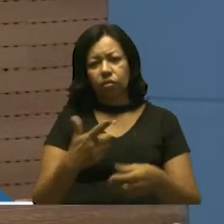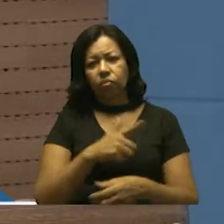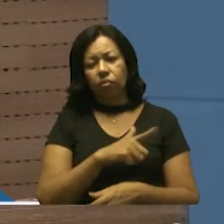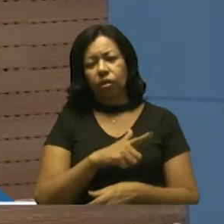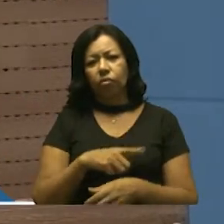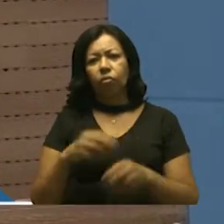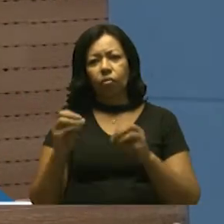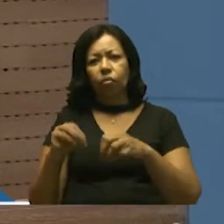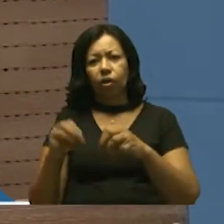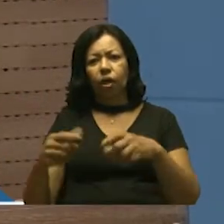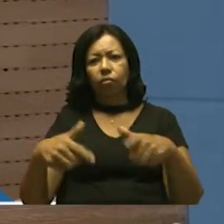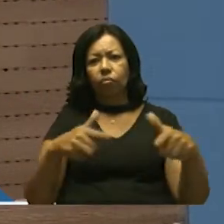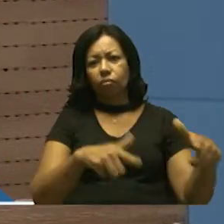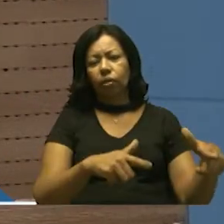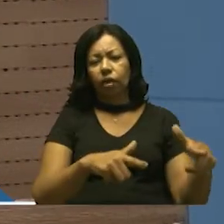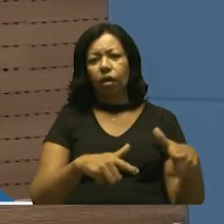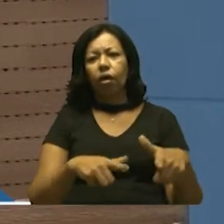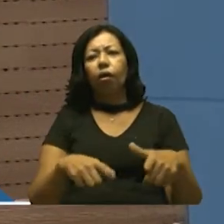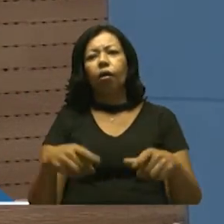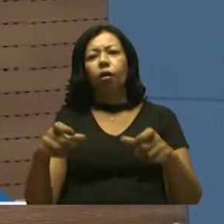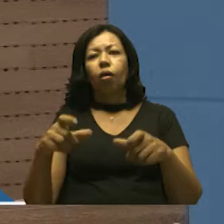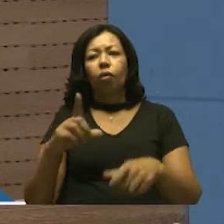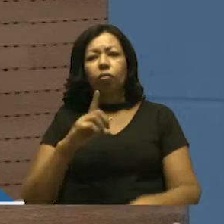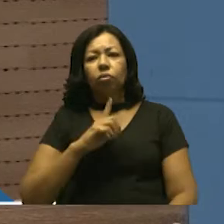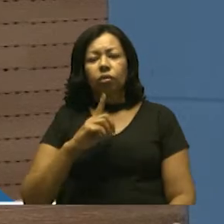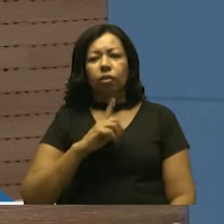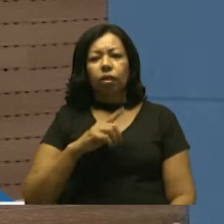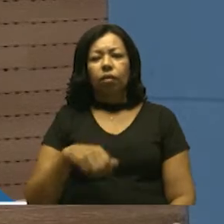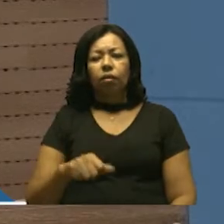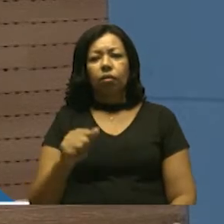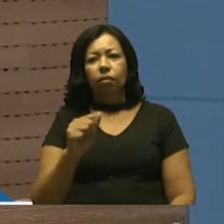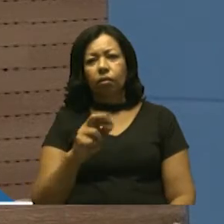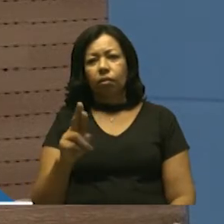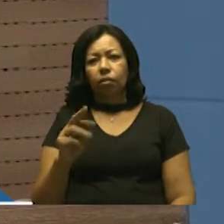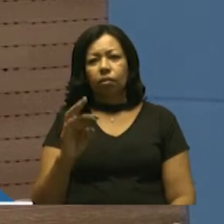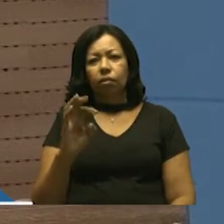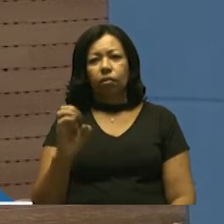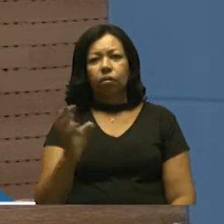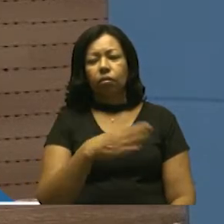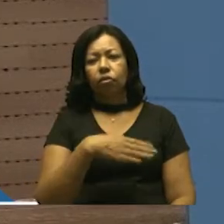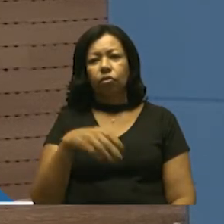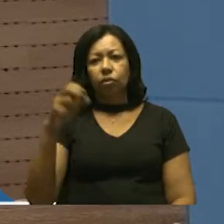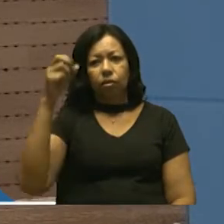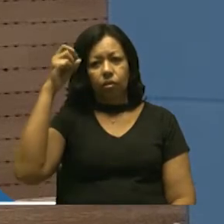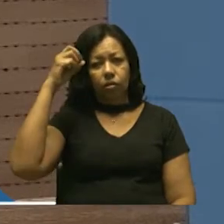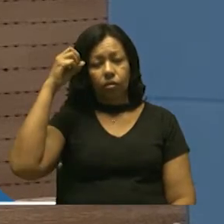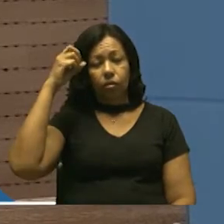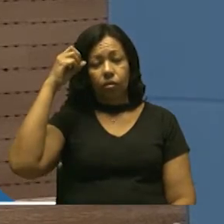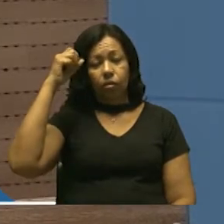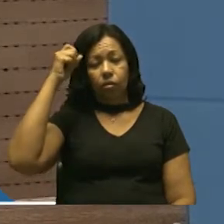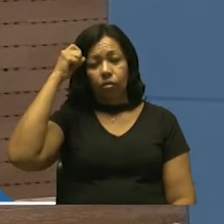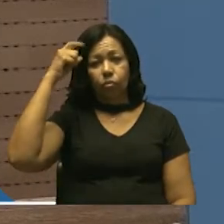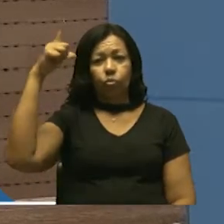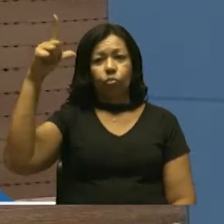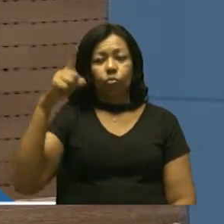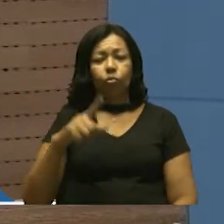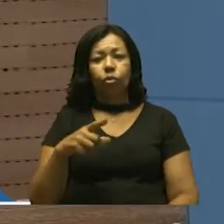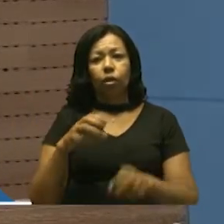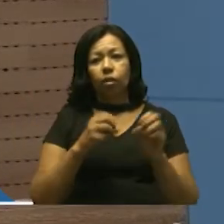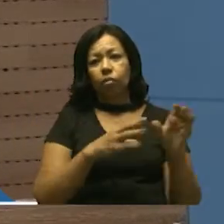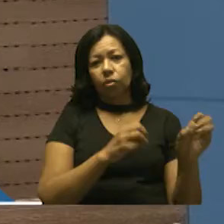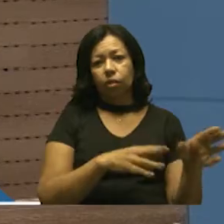caminhos, encaminhá-los para a arte, para a cultura, para a educação, e, assim, eles seguirem. Quem sabe,